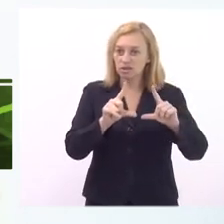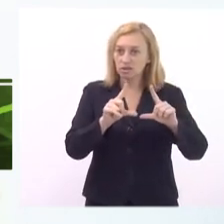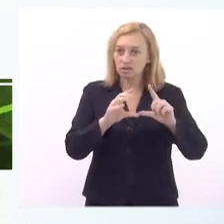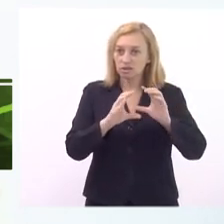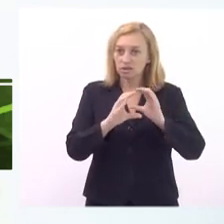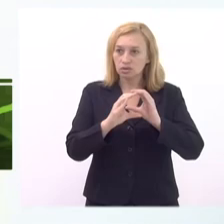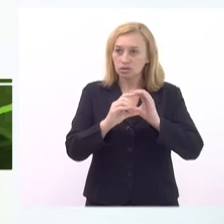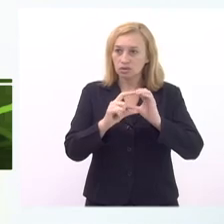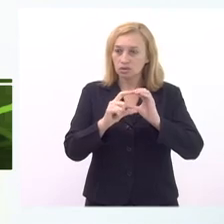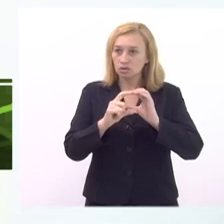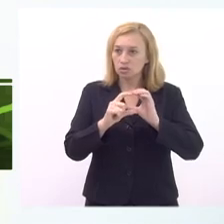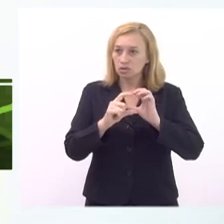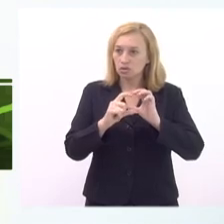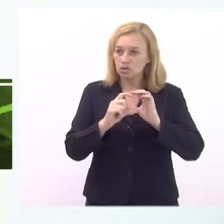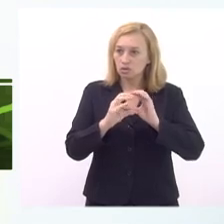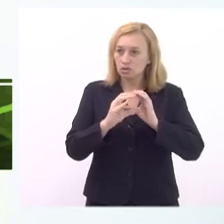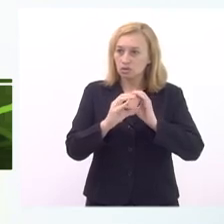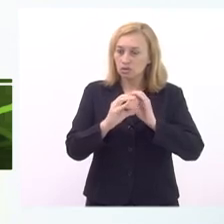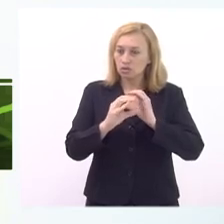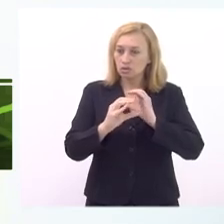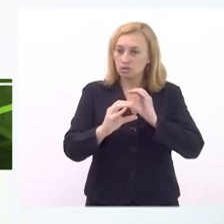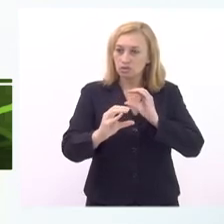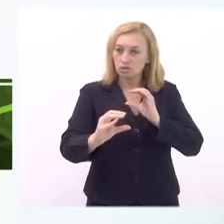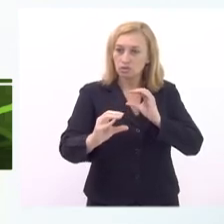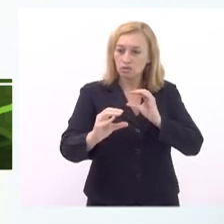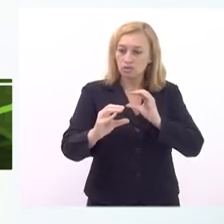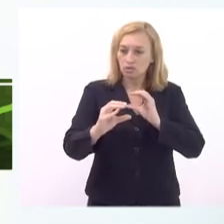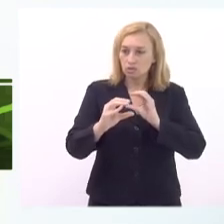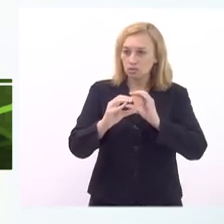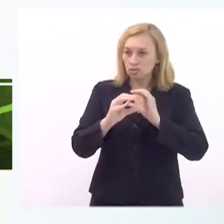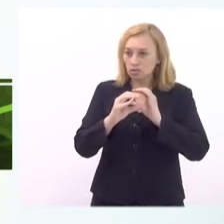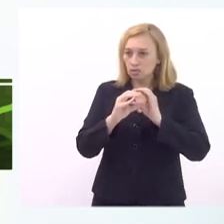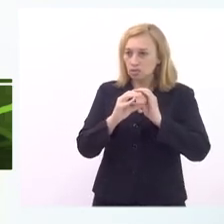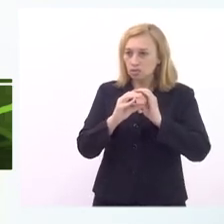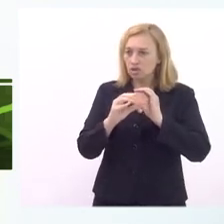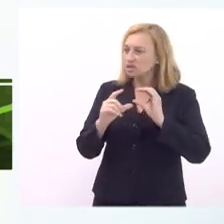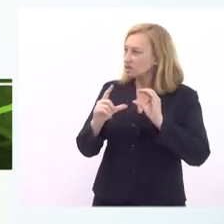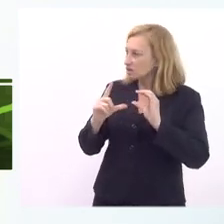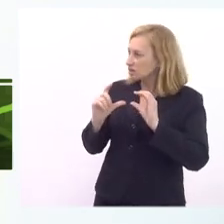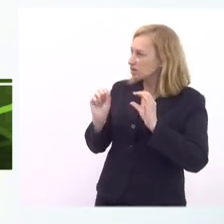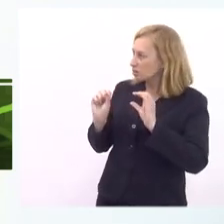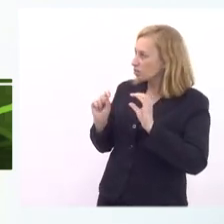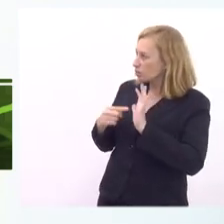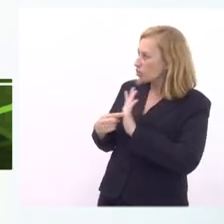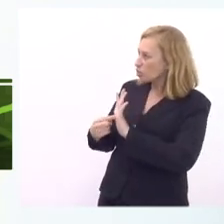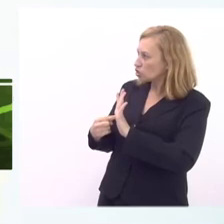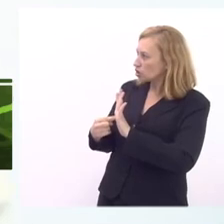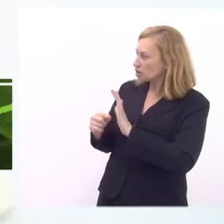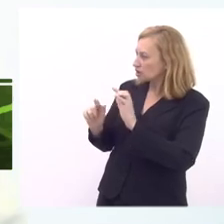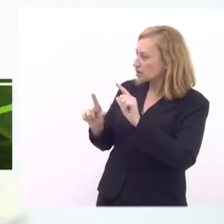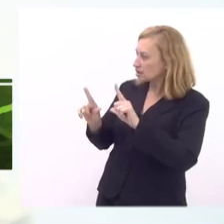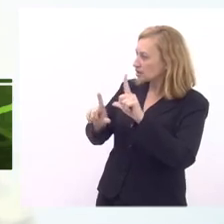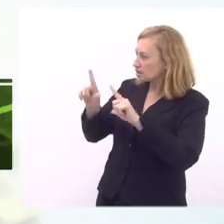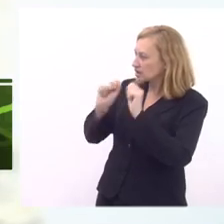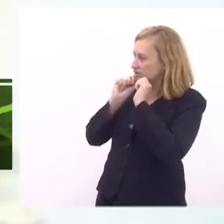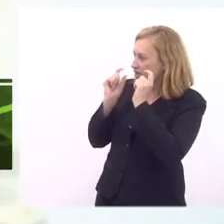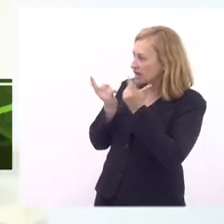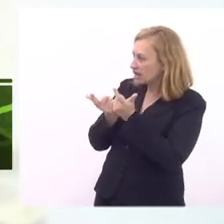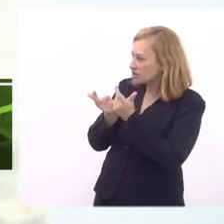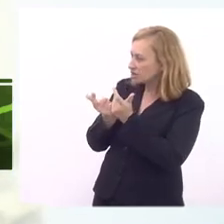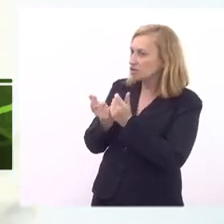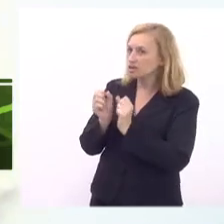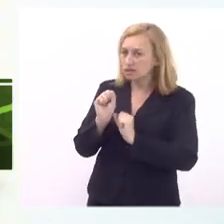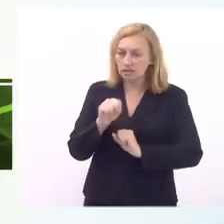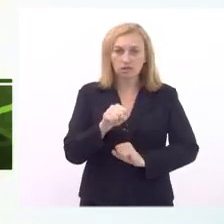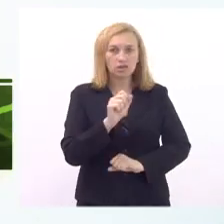centraliza para a TV Alerj está aparecendo direito? está aparecendo então está o Natan vai complementar aqui a